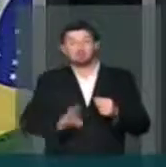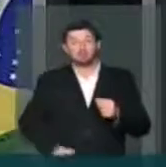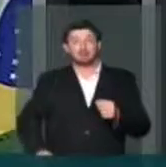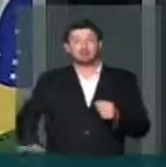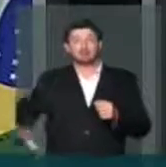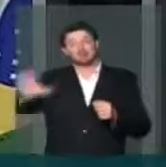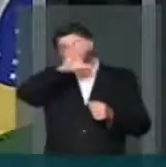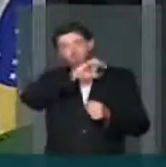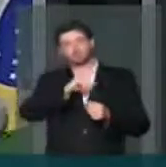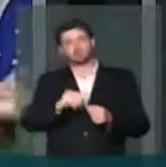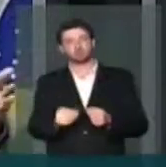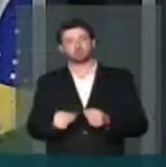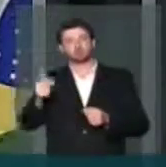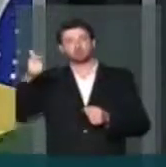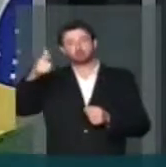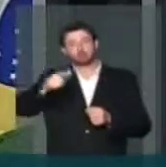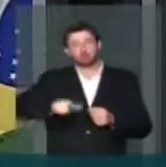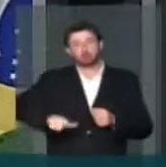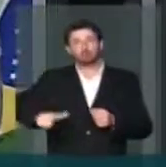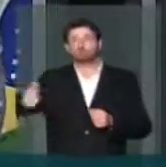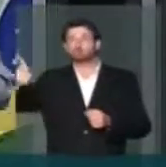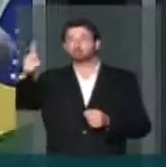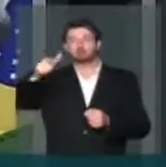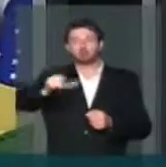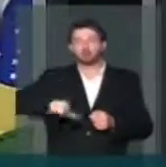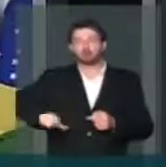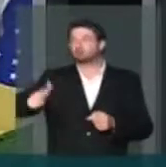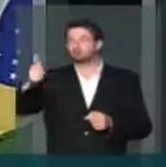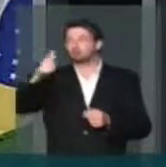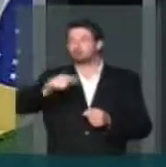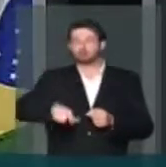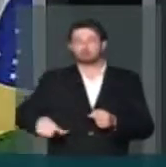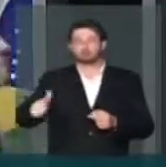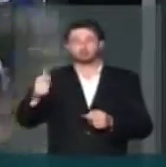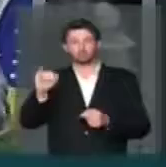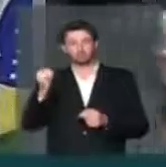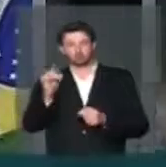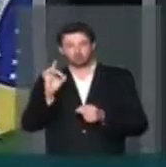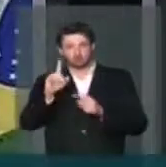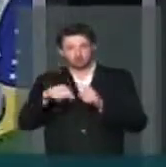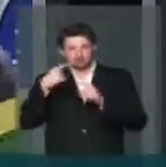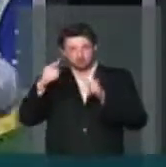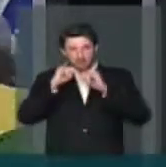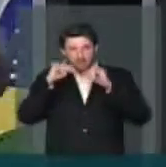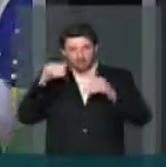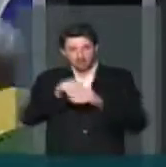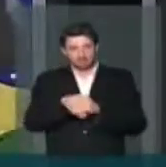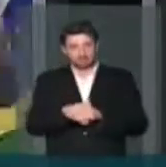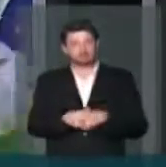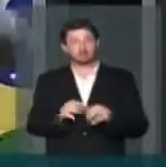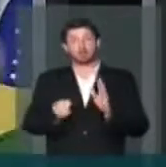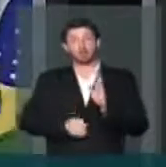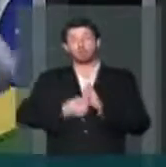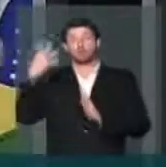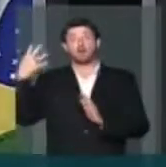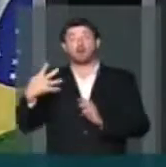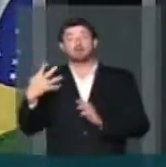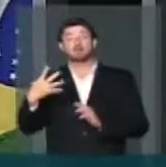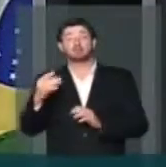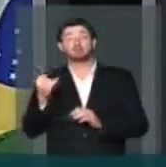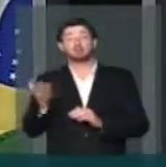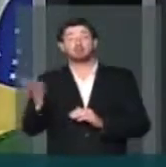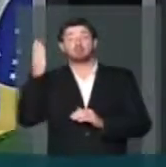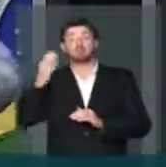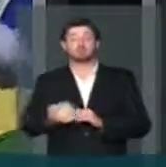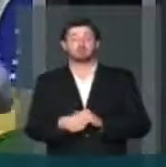reiteradamente, por várias vezes. Os juros não aumentou somente depois da eleição. Já é a quarta vez que aumenta os